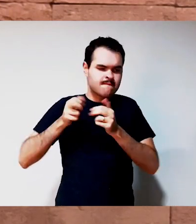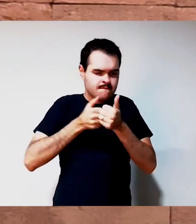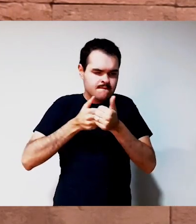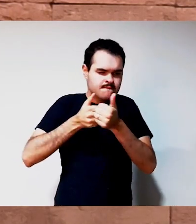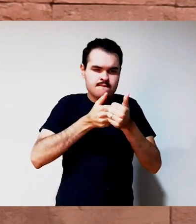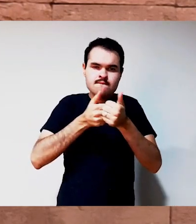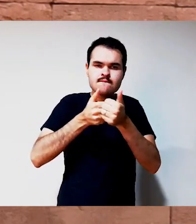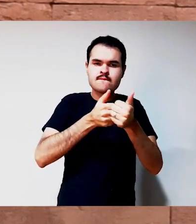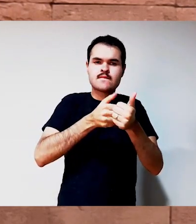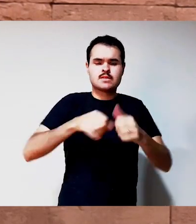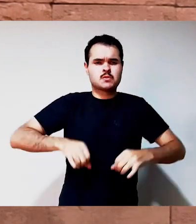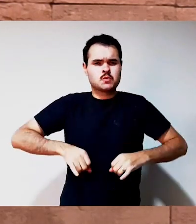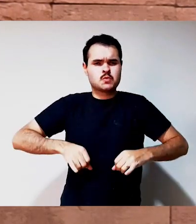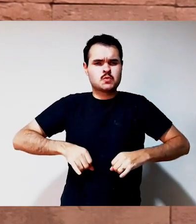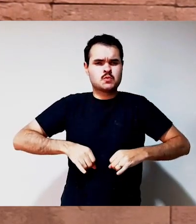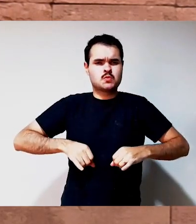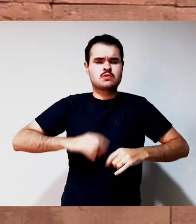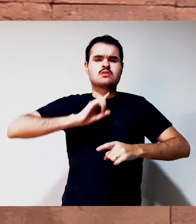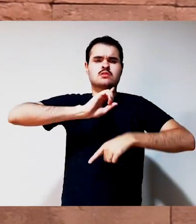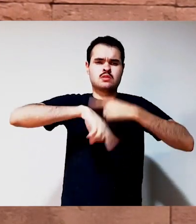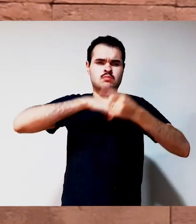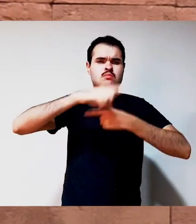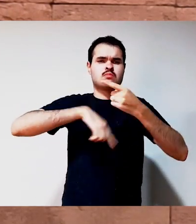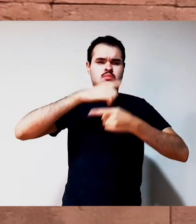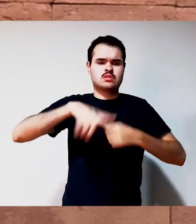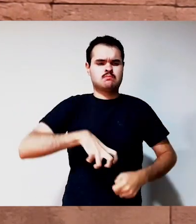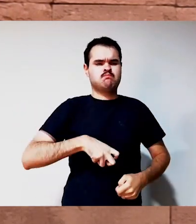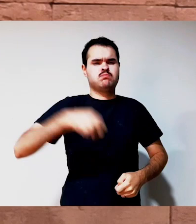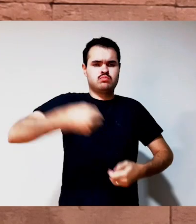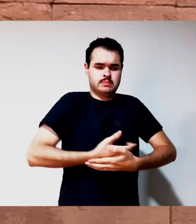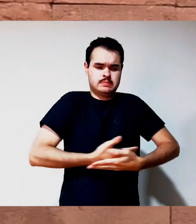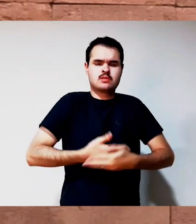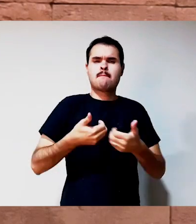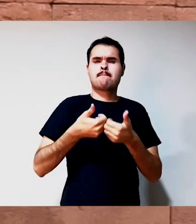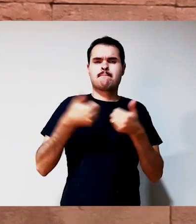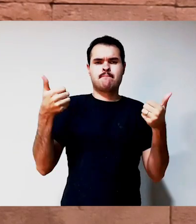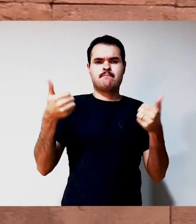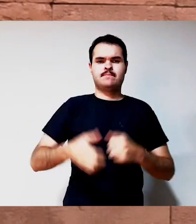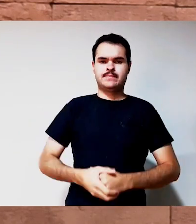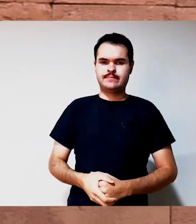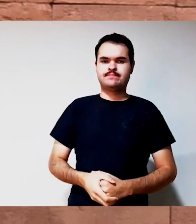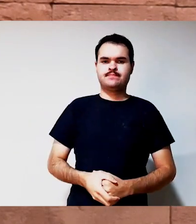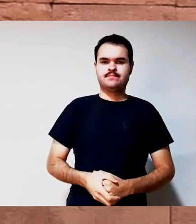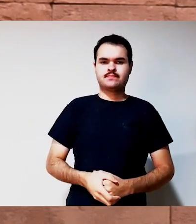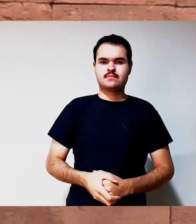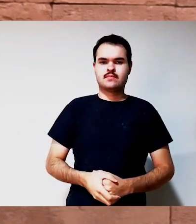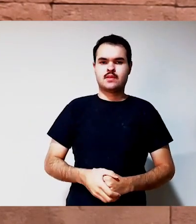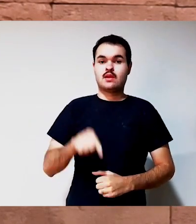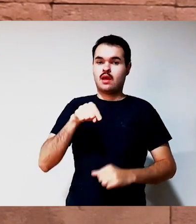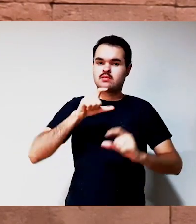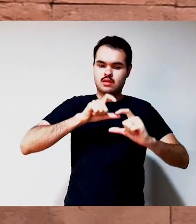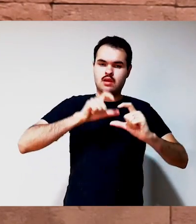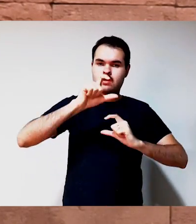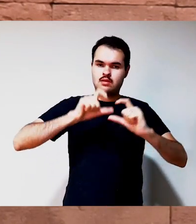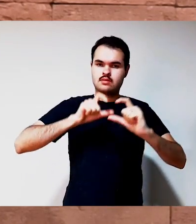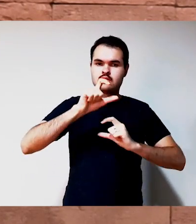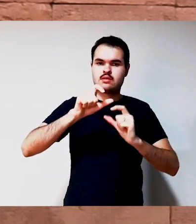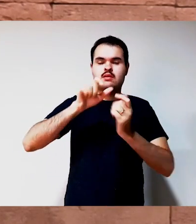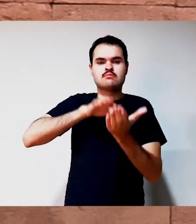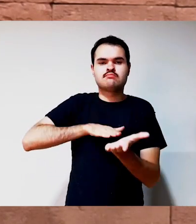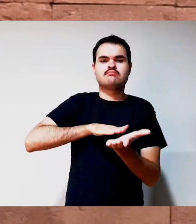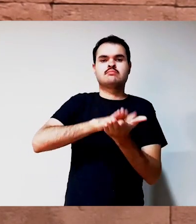UFPR em 2019. Ela tem a versão impressa, que custa R$ 35,00, mas restam pouquíssimos